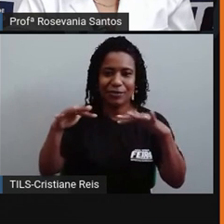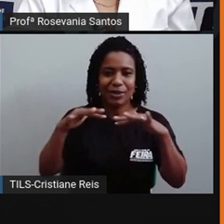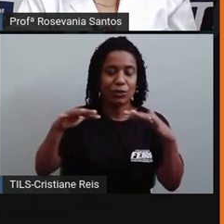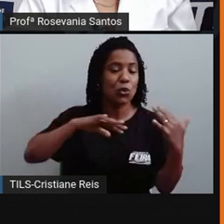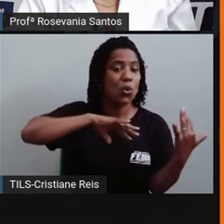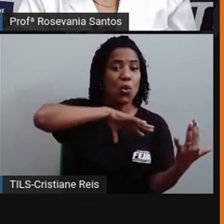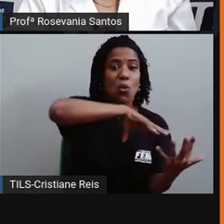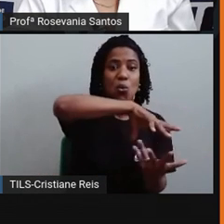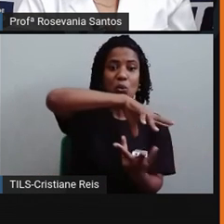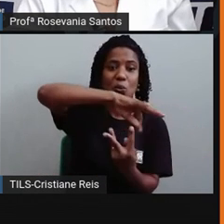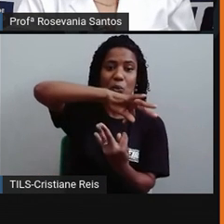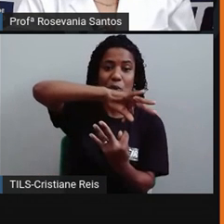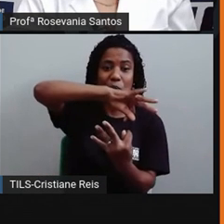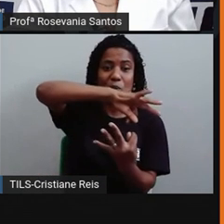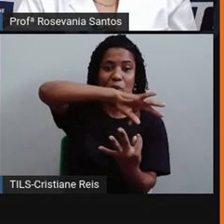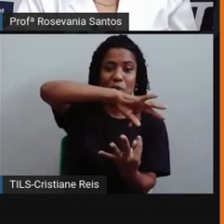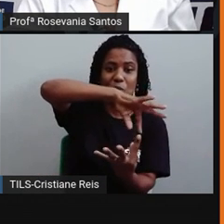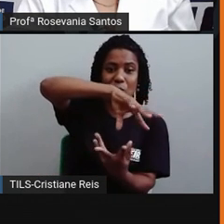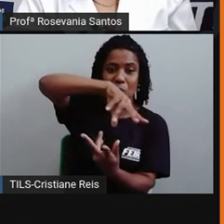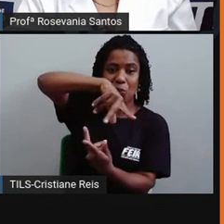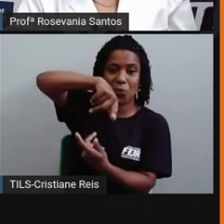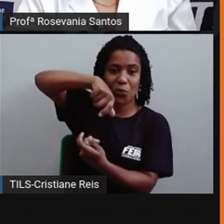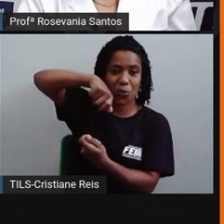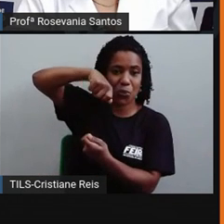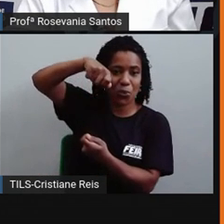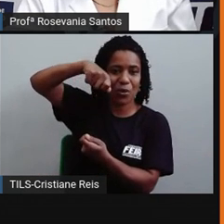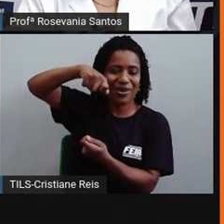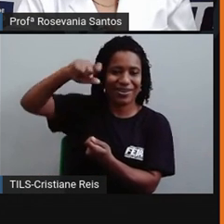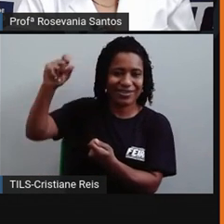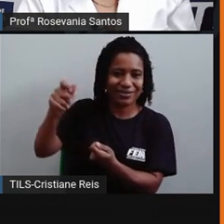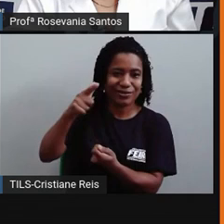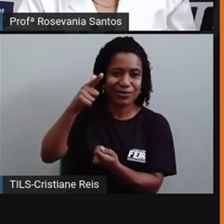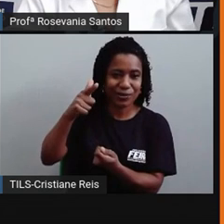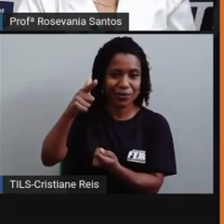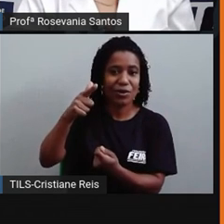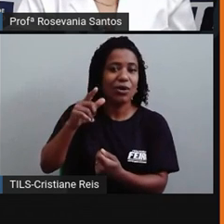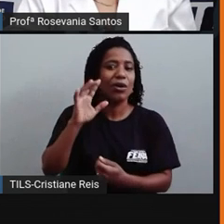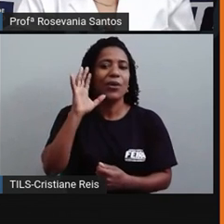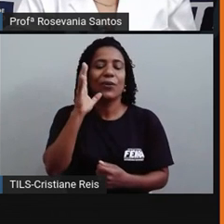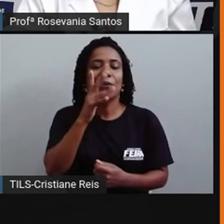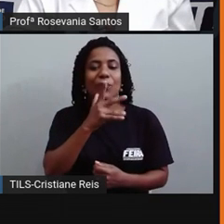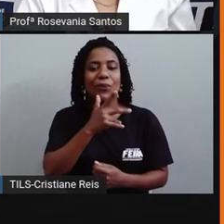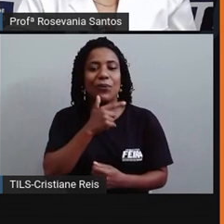em torno do sol. Bom, essa viagem que ela faz em torno do sol, que dura, né?